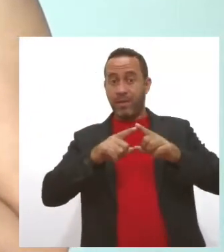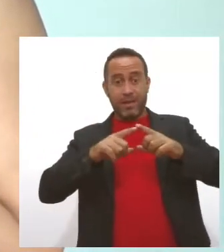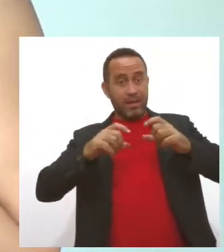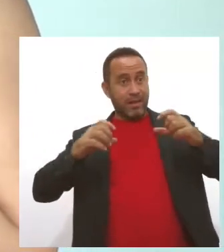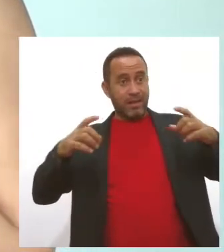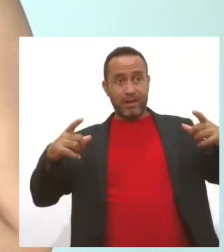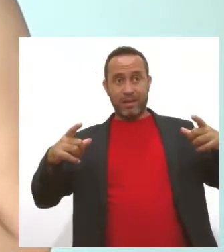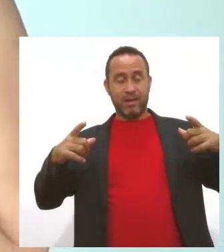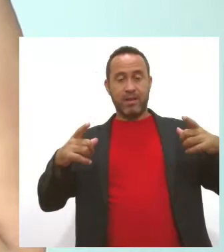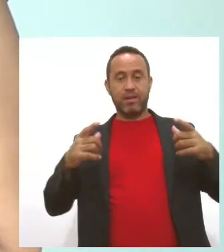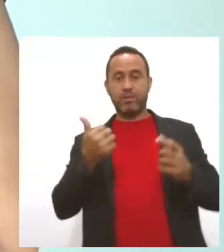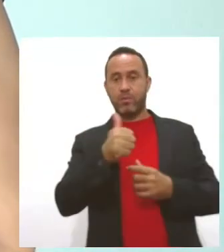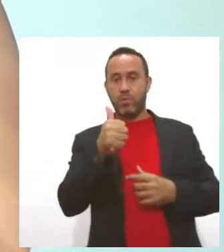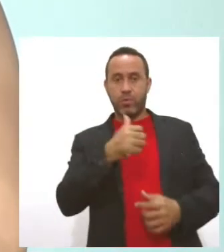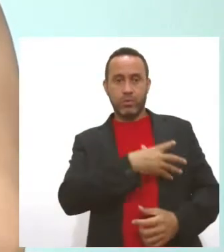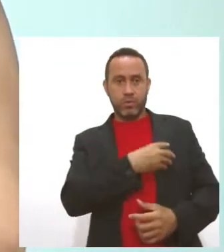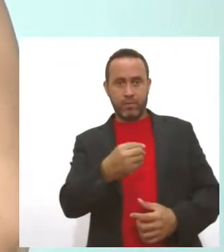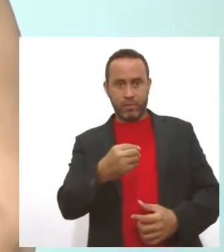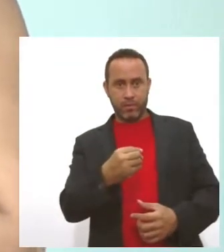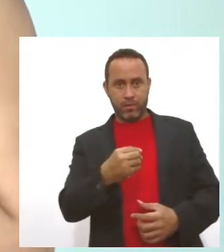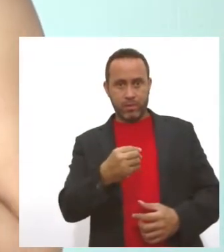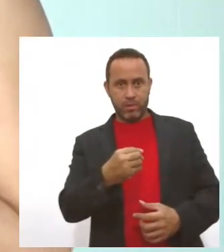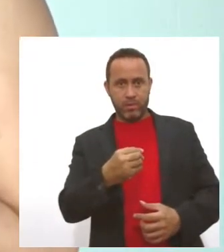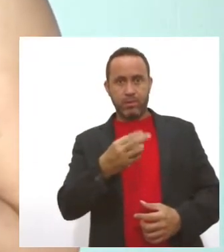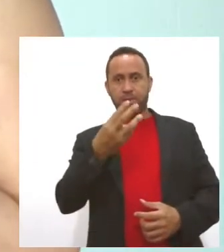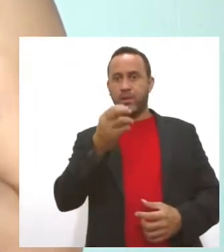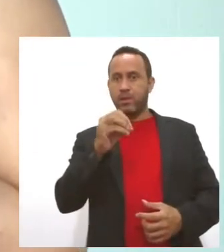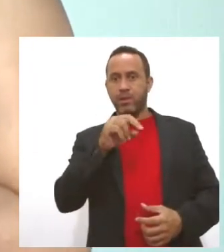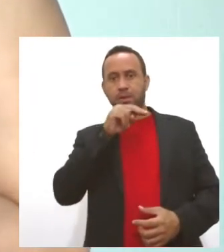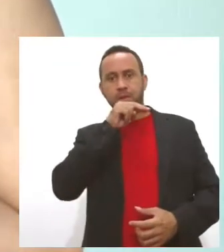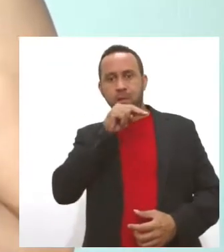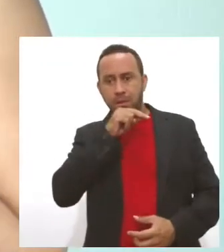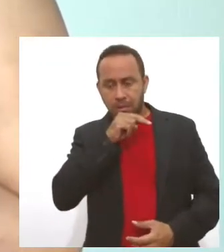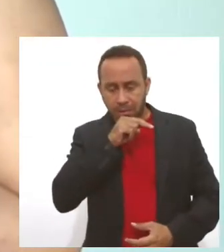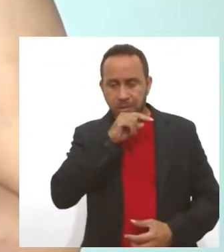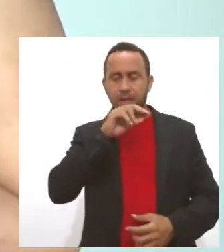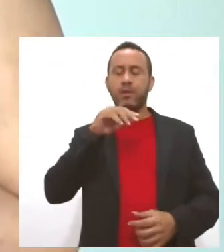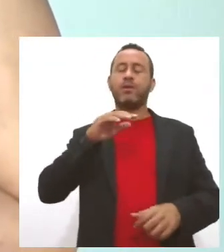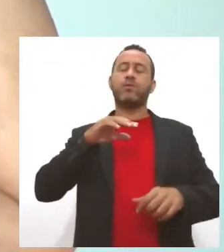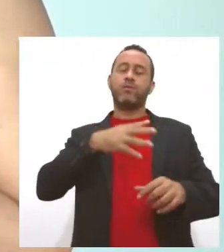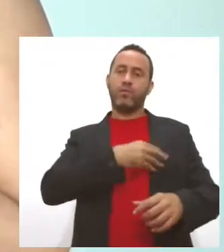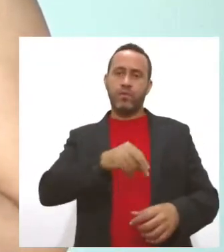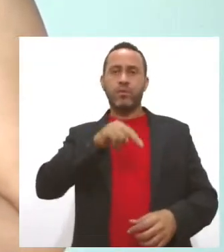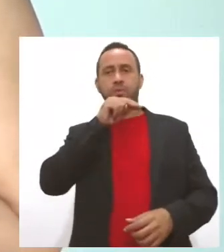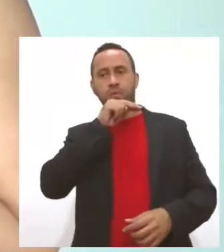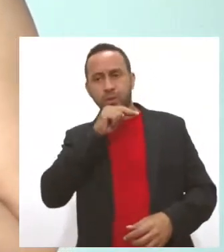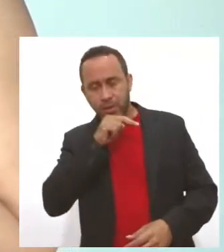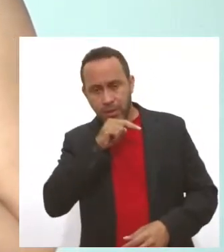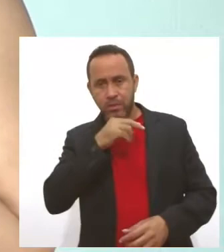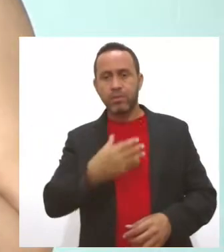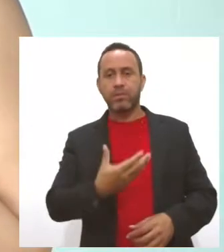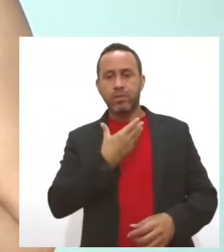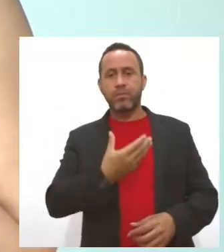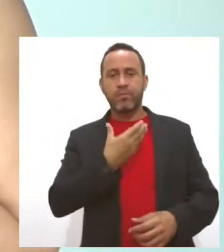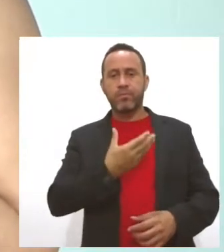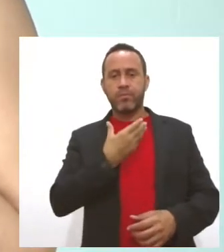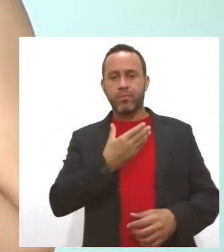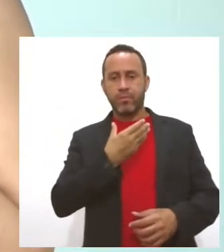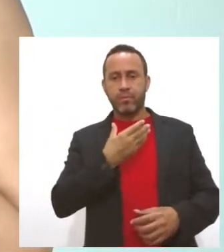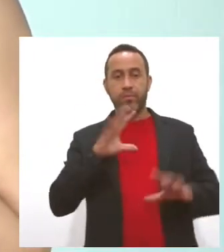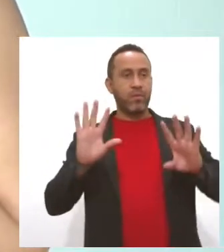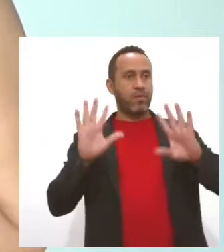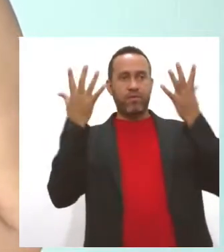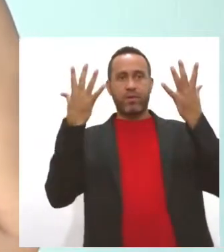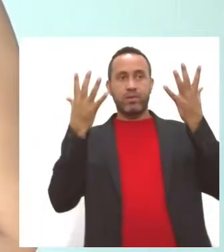somos 11 filhos, fora 30 netos, bisnetos, o Natal é a festa, não é a festa, é uma